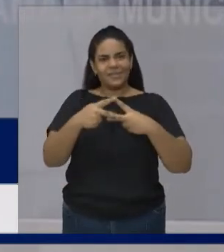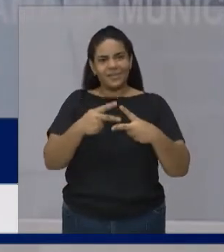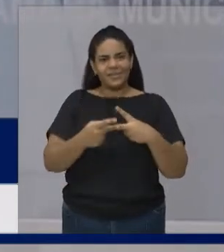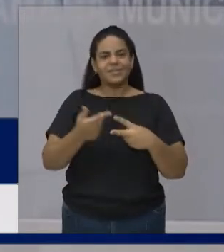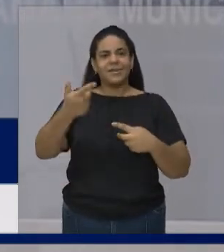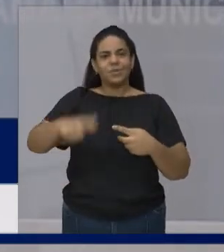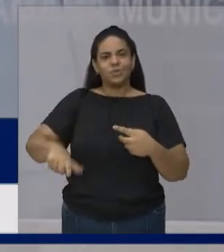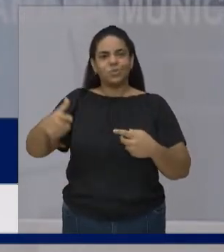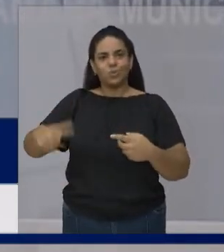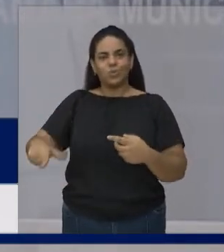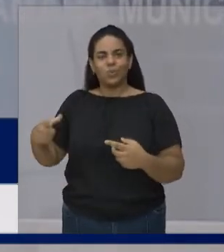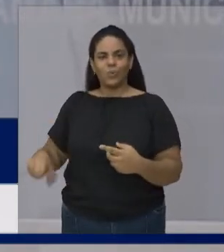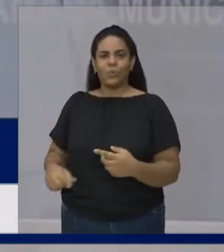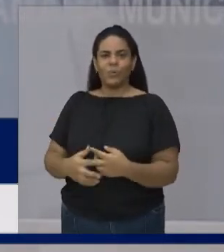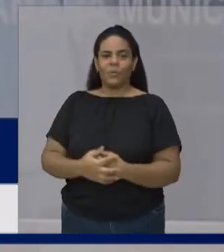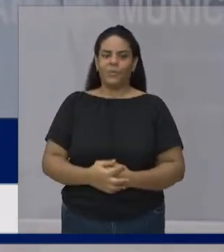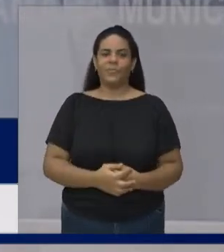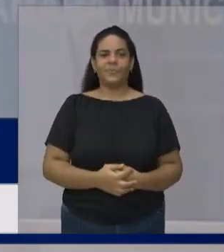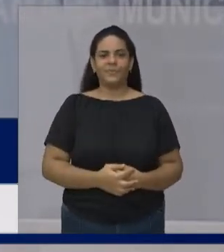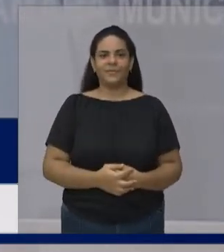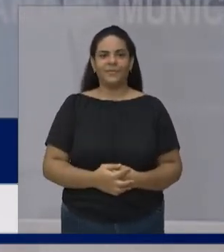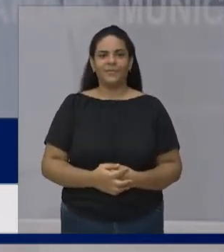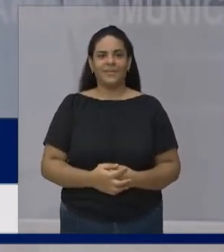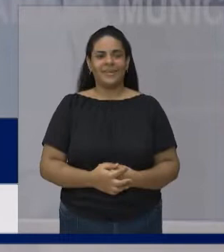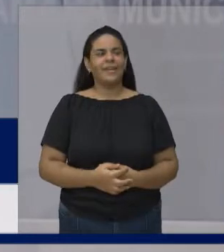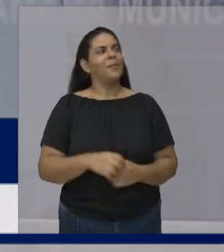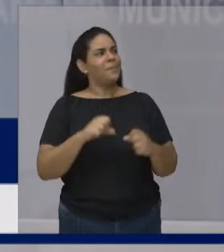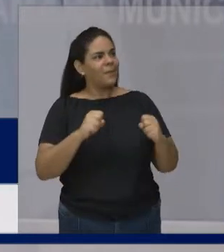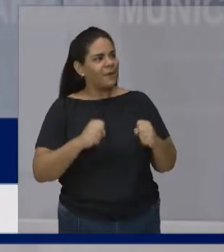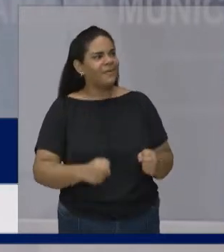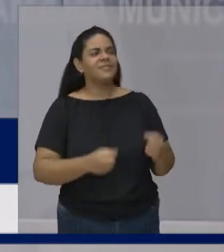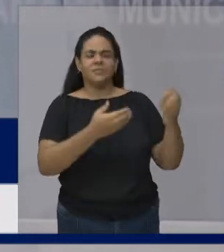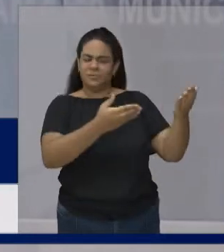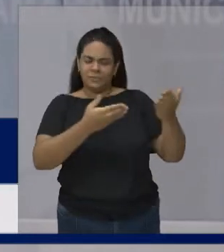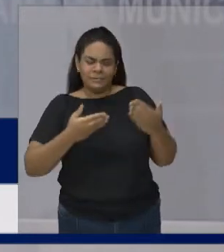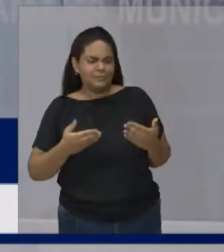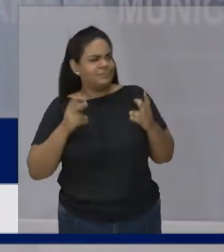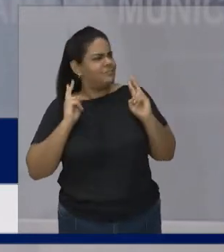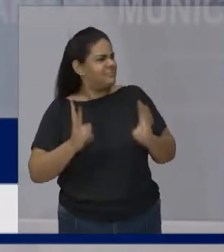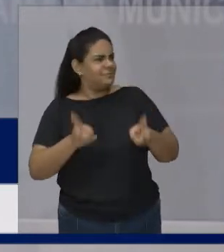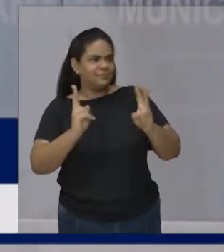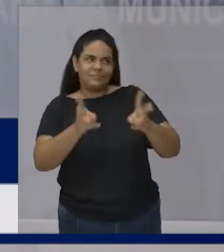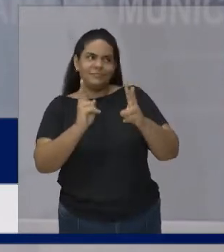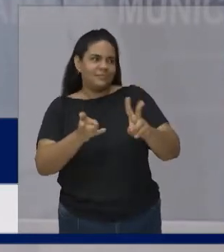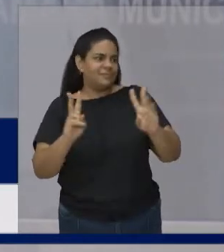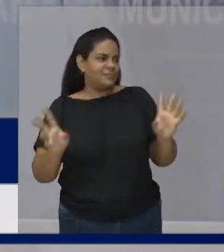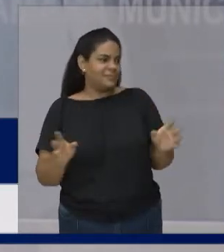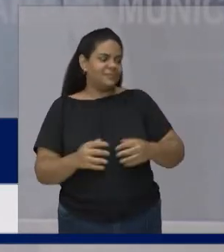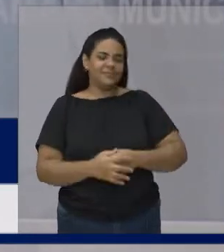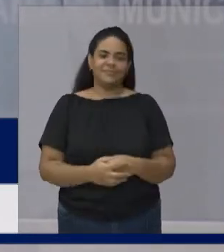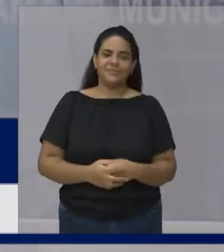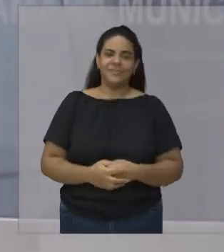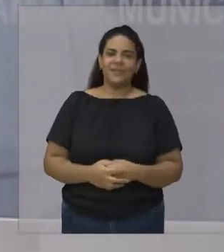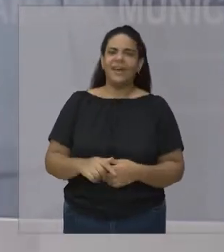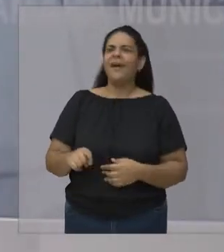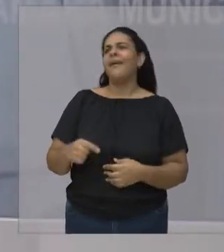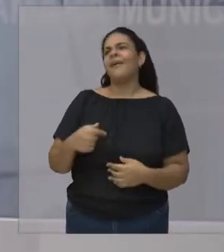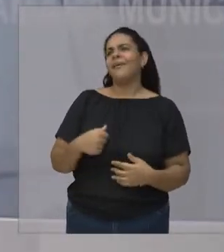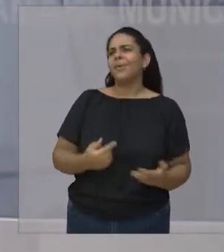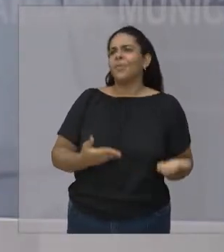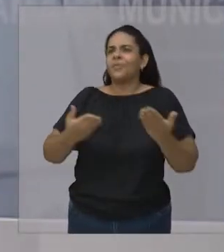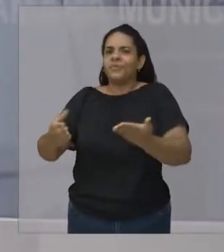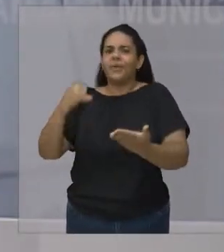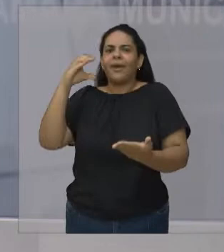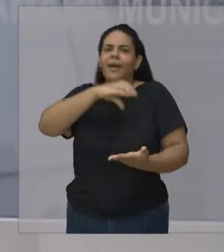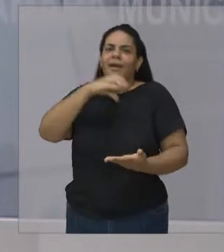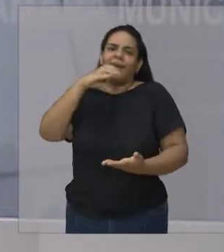Será sempre bem-vindo Prazer nosso te receber aqui Até para a gente poder aprender É, mas vocês só me trazem assim Coisa rápida Então vamos mudar